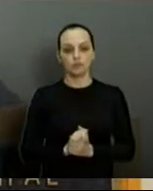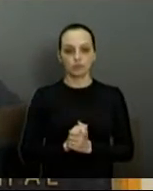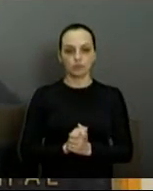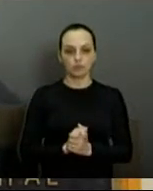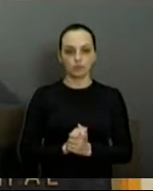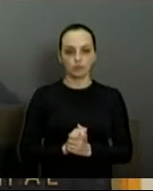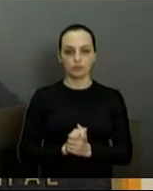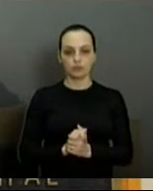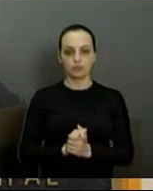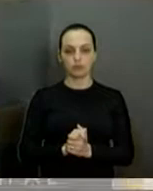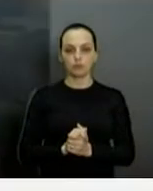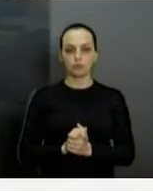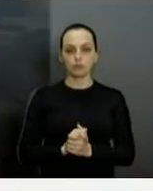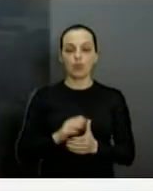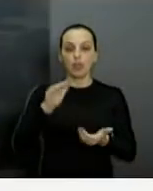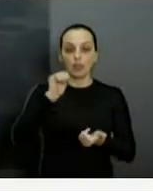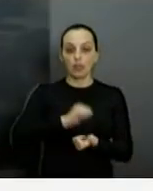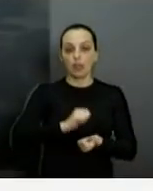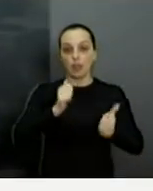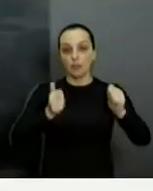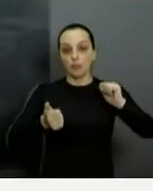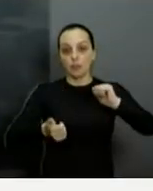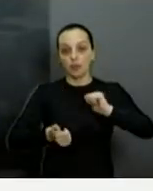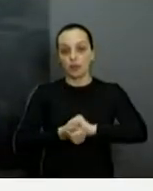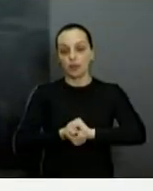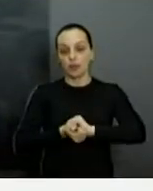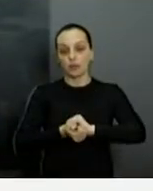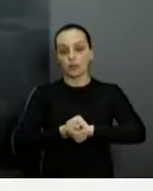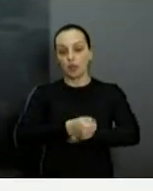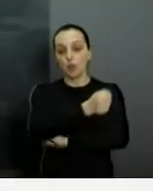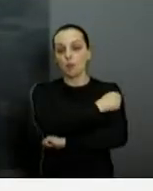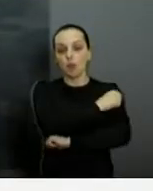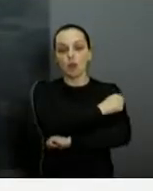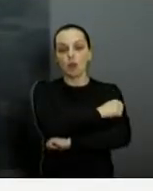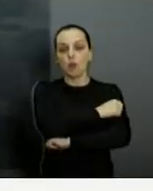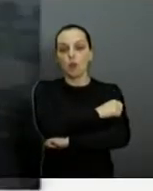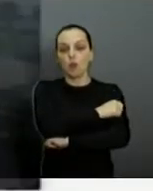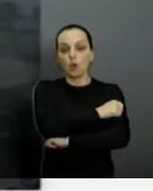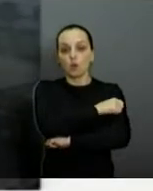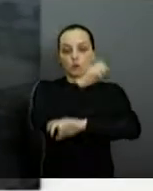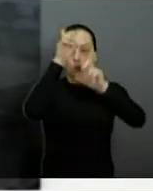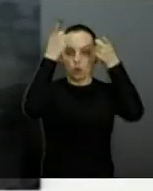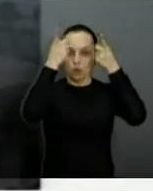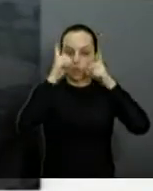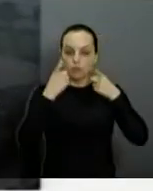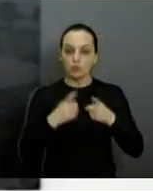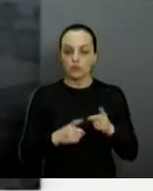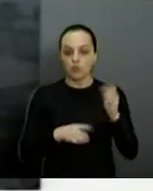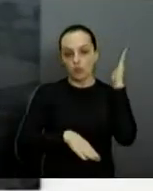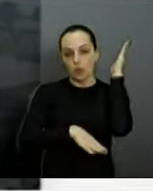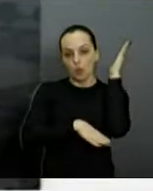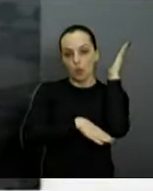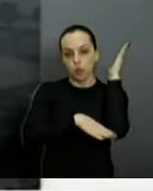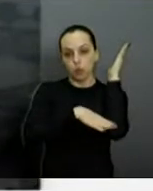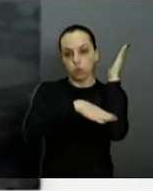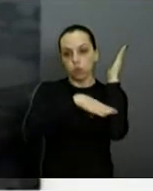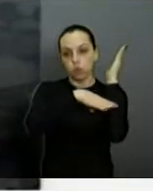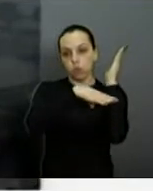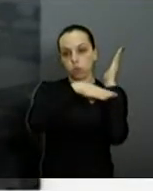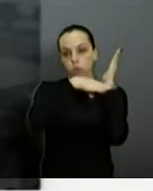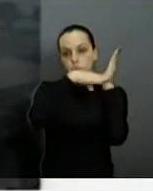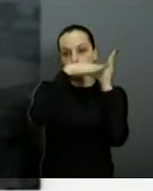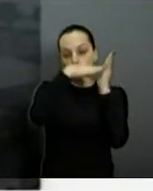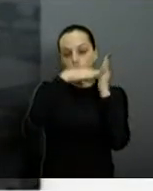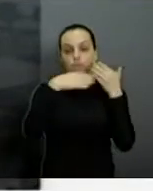adaptações para atender pessoas deficientes, elevadores para deficientes. E,